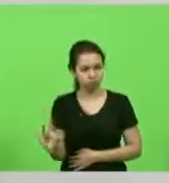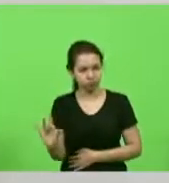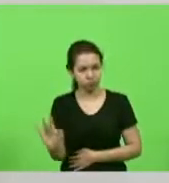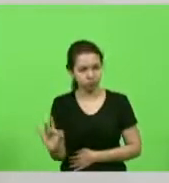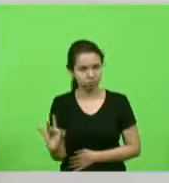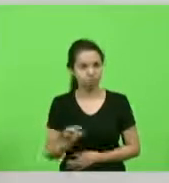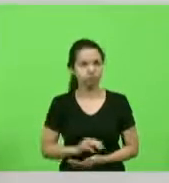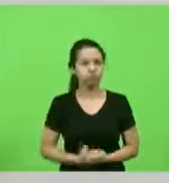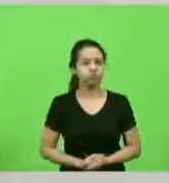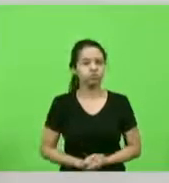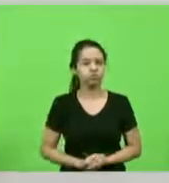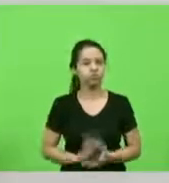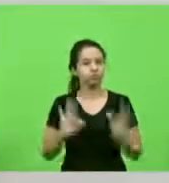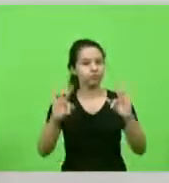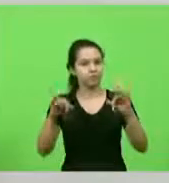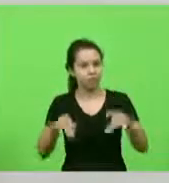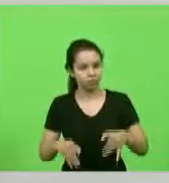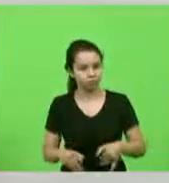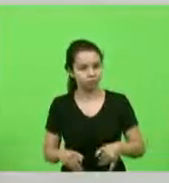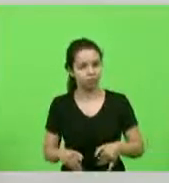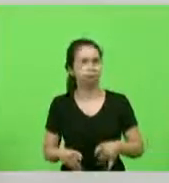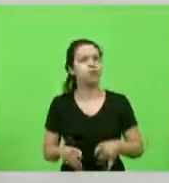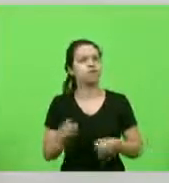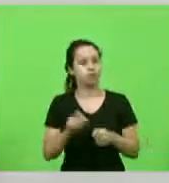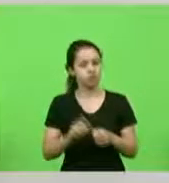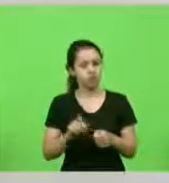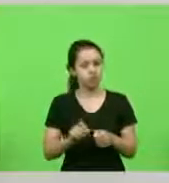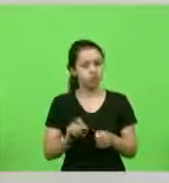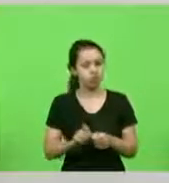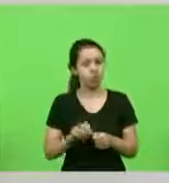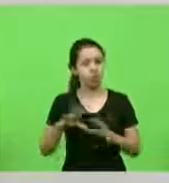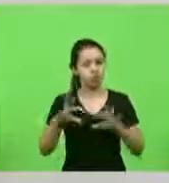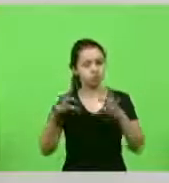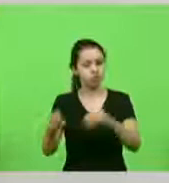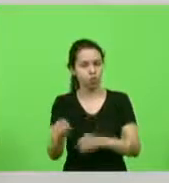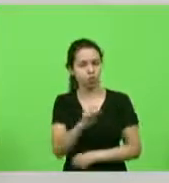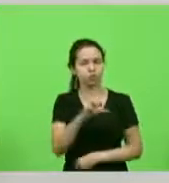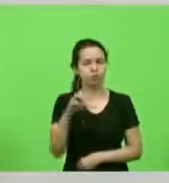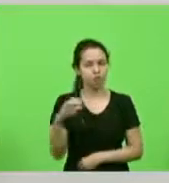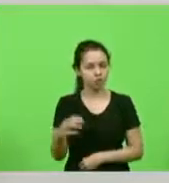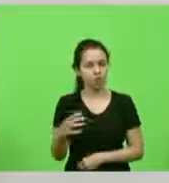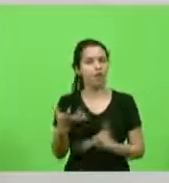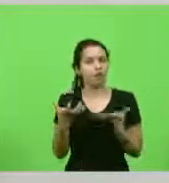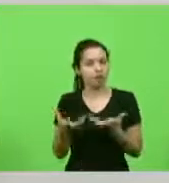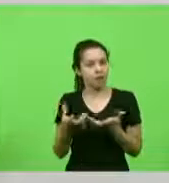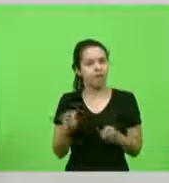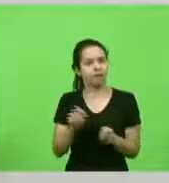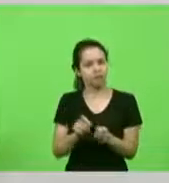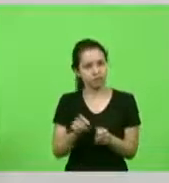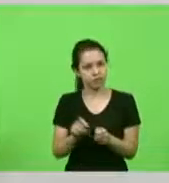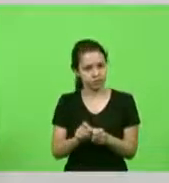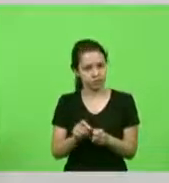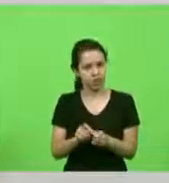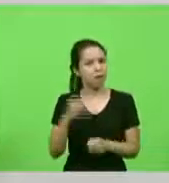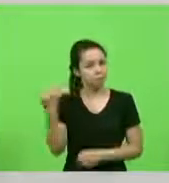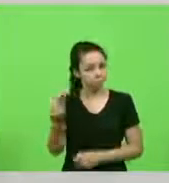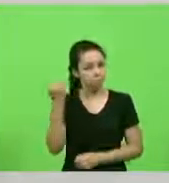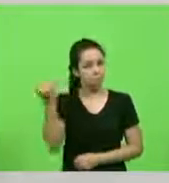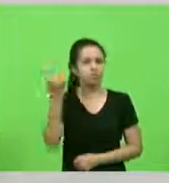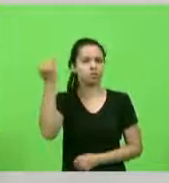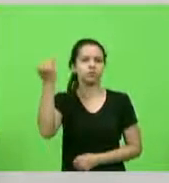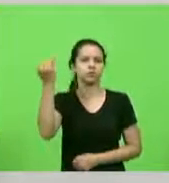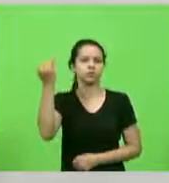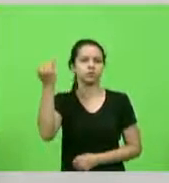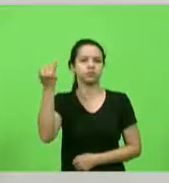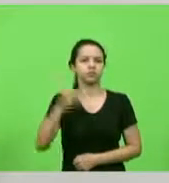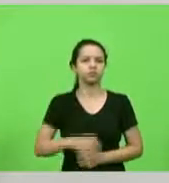no fim foi feito o que todos os catarinenses gostariam que fosse feito e é isso que importa é